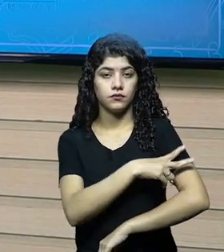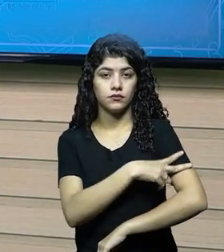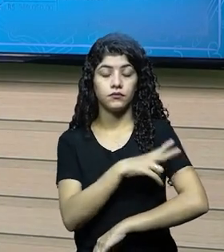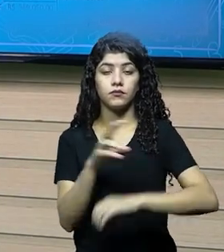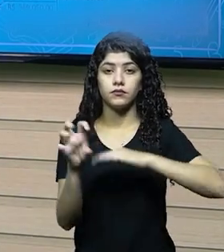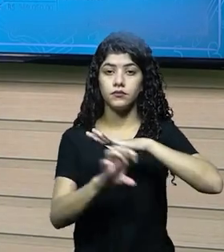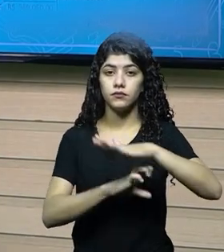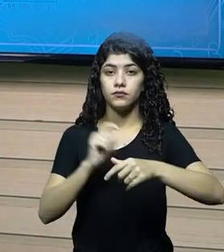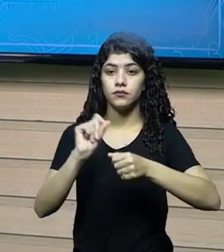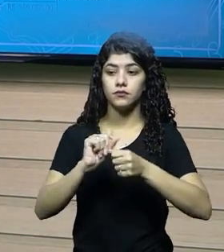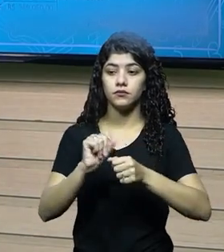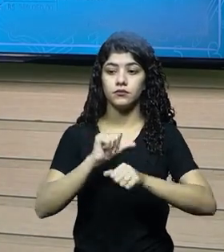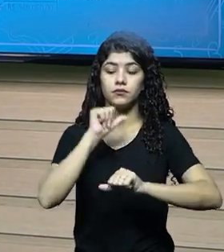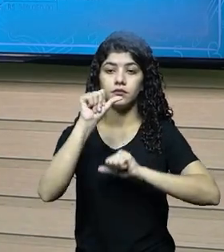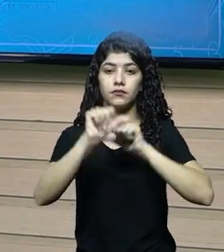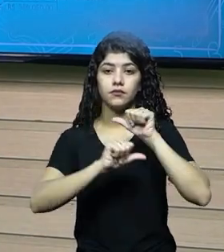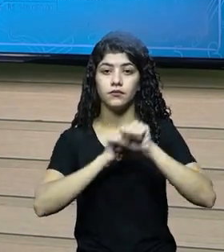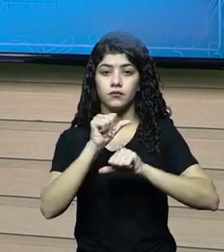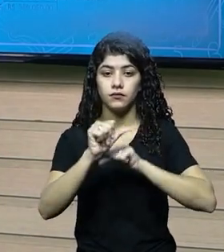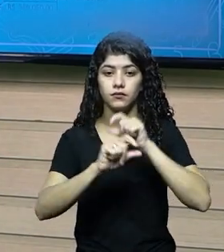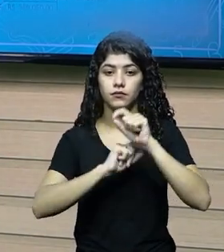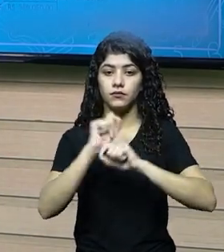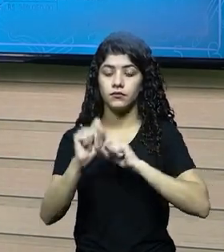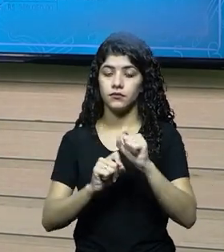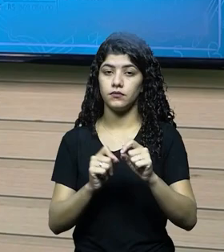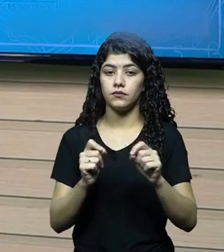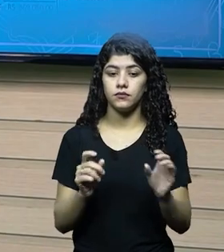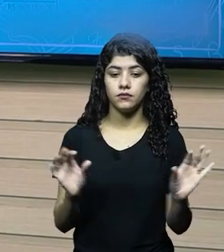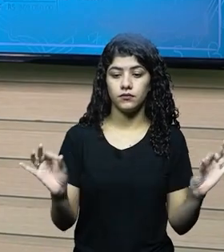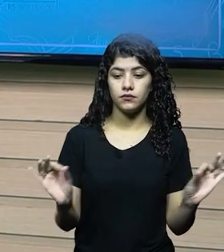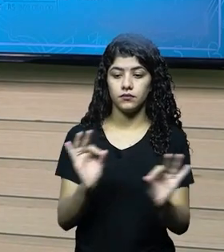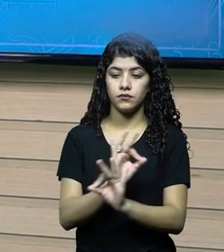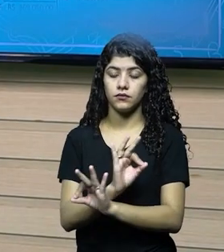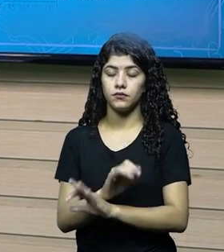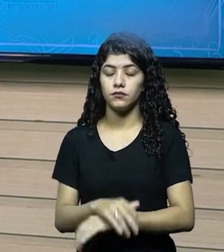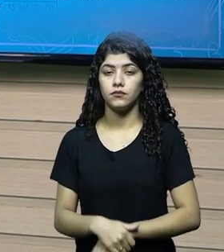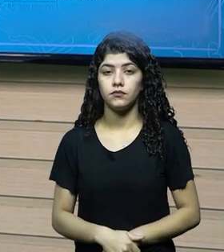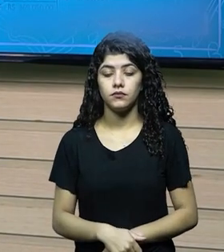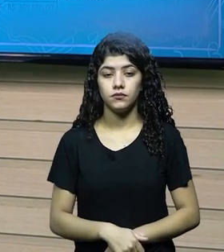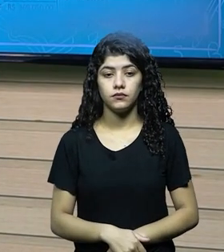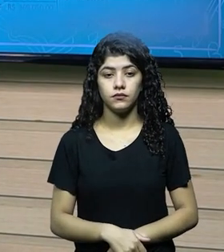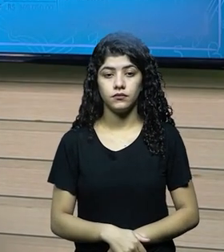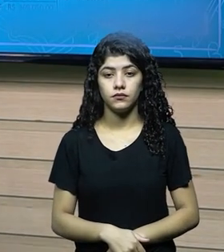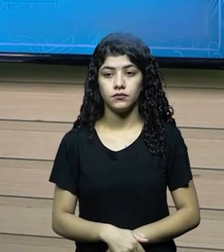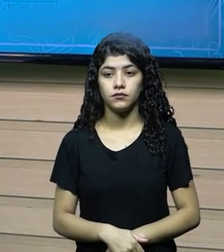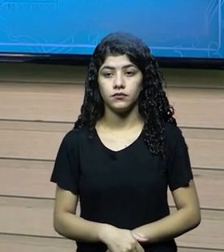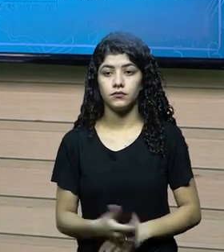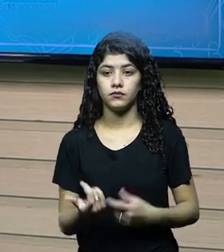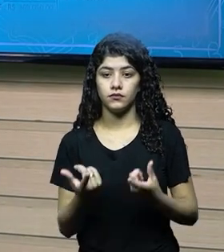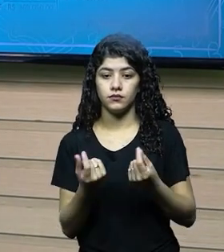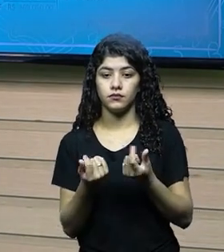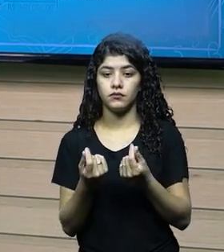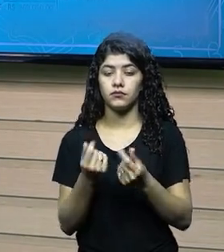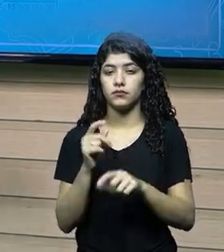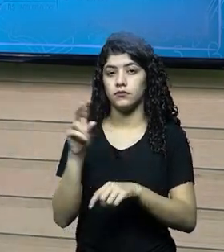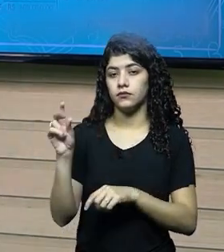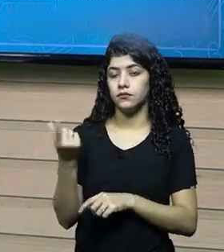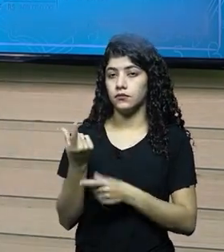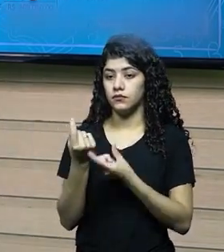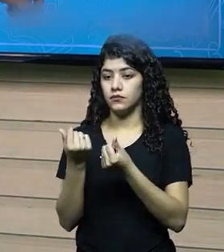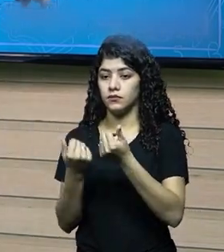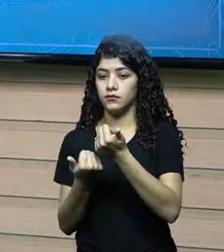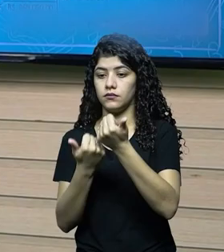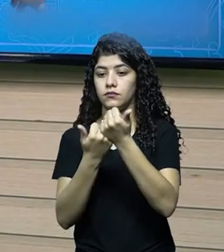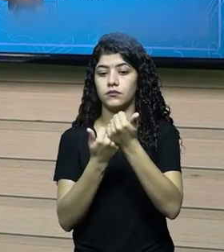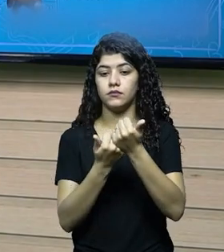empresa fez? Ele trocou ativo por ativo, ele trocou um ativo financeiro, no caso ele trocou